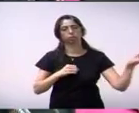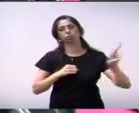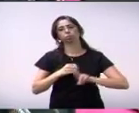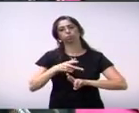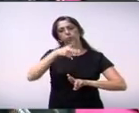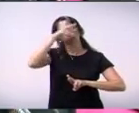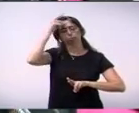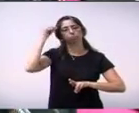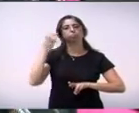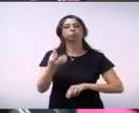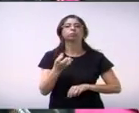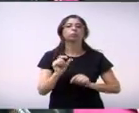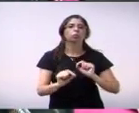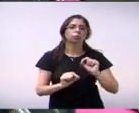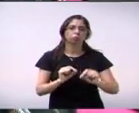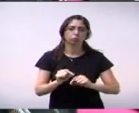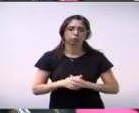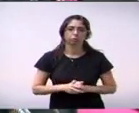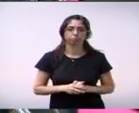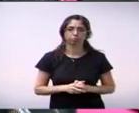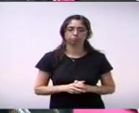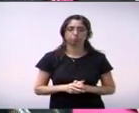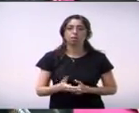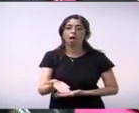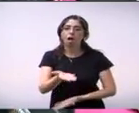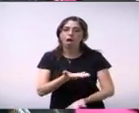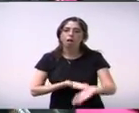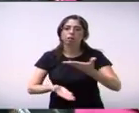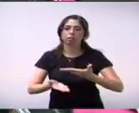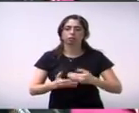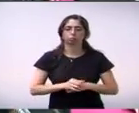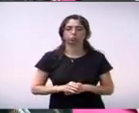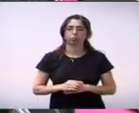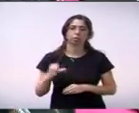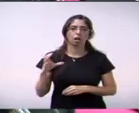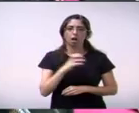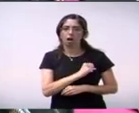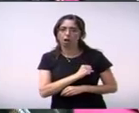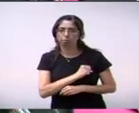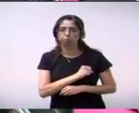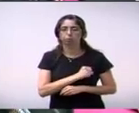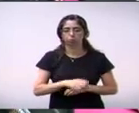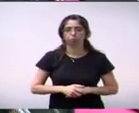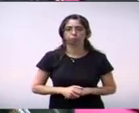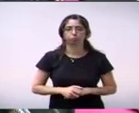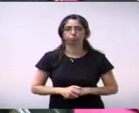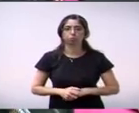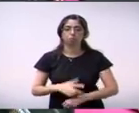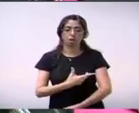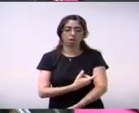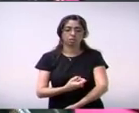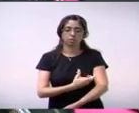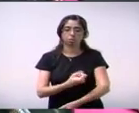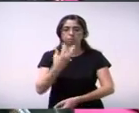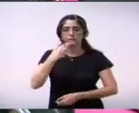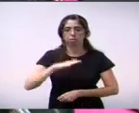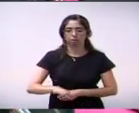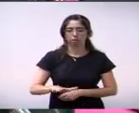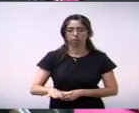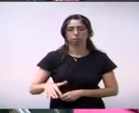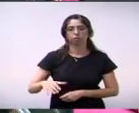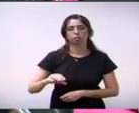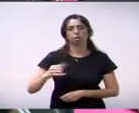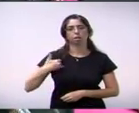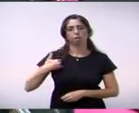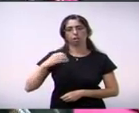implantação do atendimento prioritário na coleta de exames laboratoriais para crianças na faixa etária de